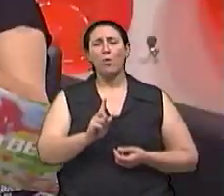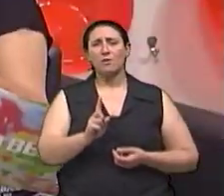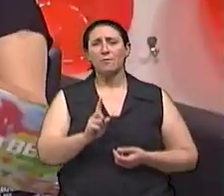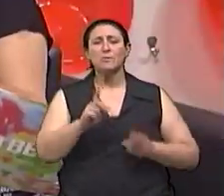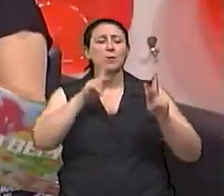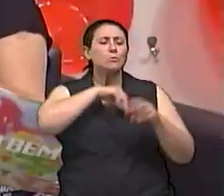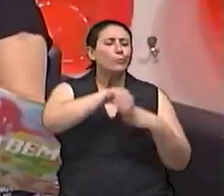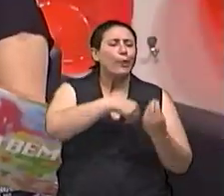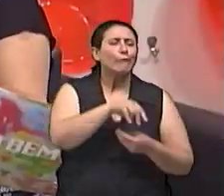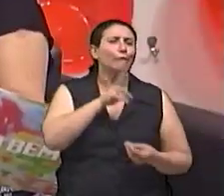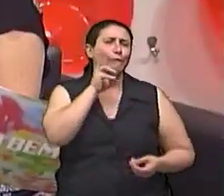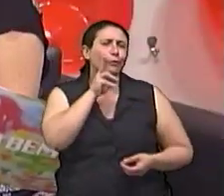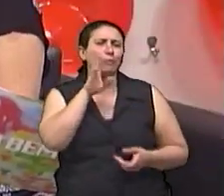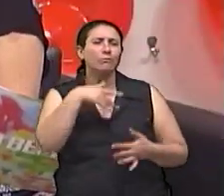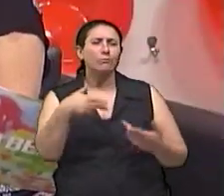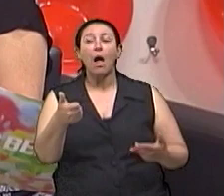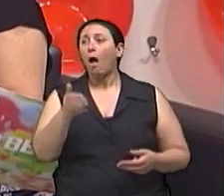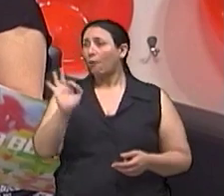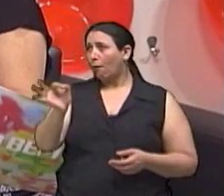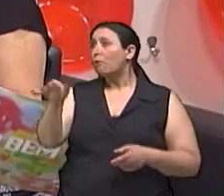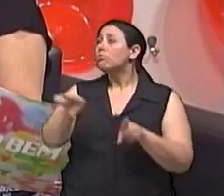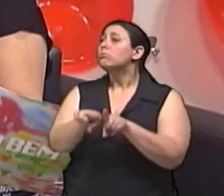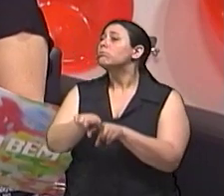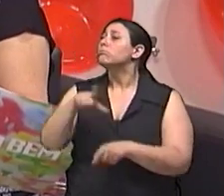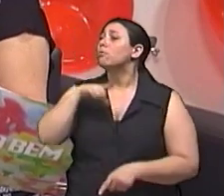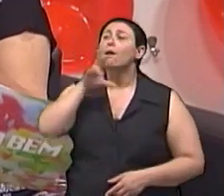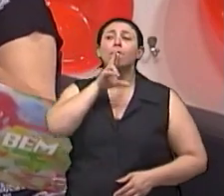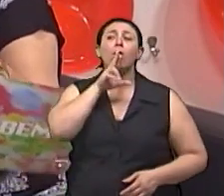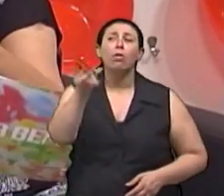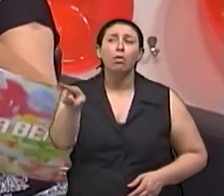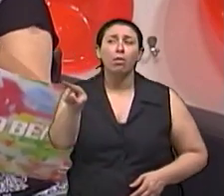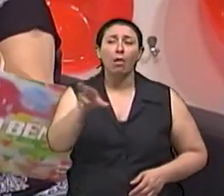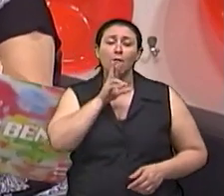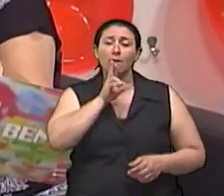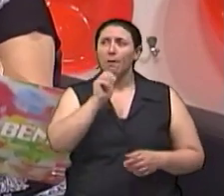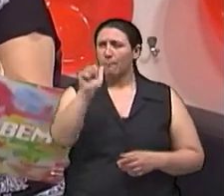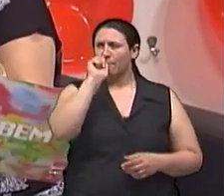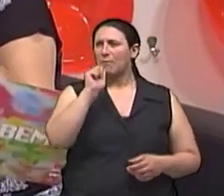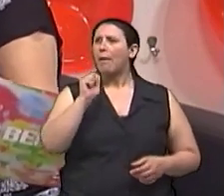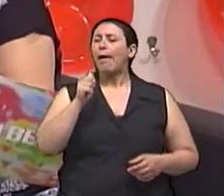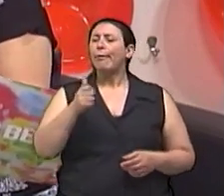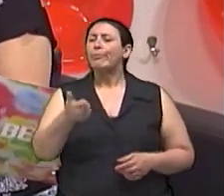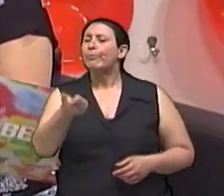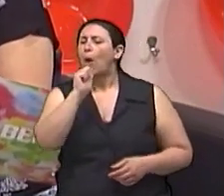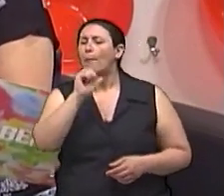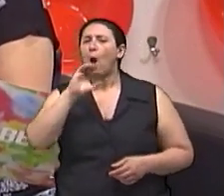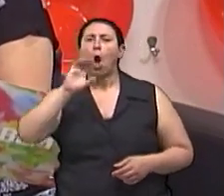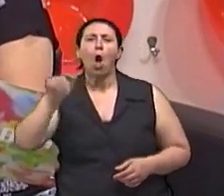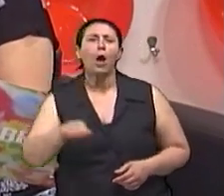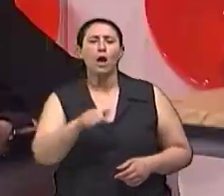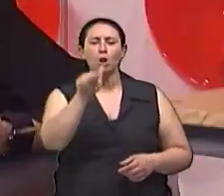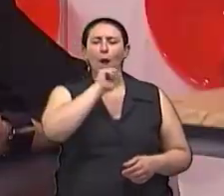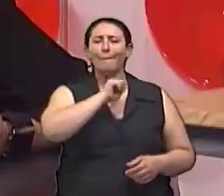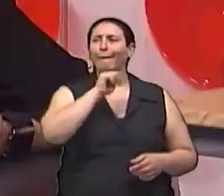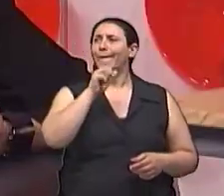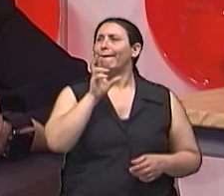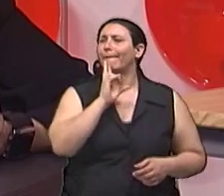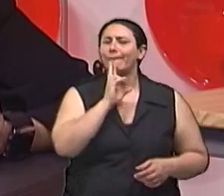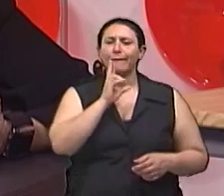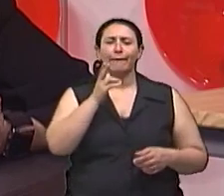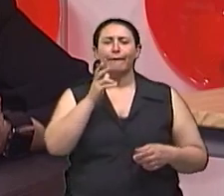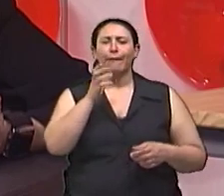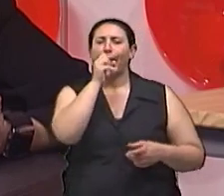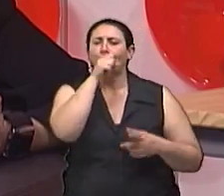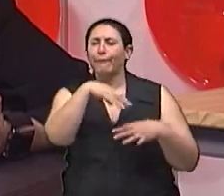também os refrigerantes, né? A gente não pode esquecer Com Tem gente que bebe refrigerante Não estão bebendo bebida alcoólica Mas bebe refrigerante o dia inteiro Então, toma uma